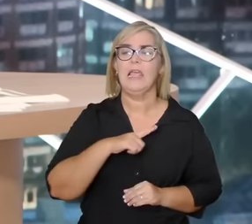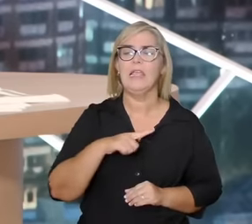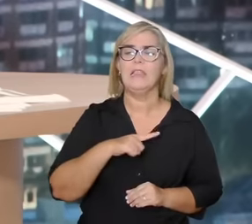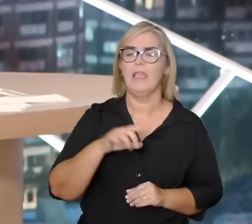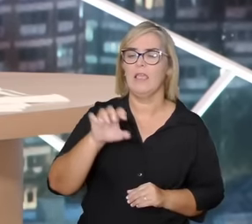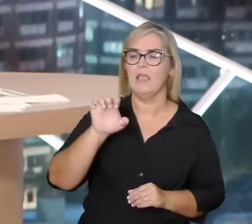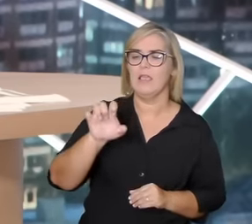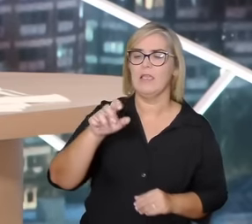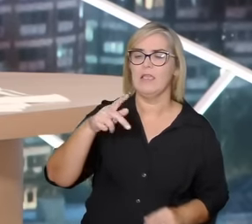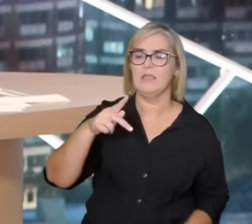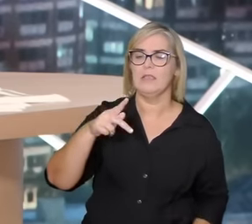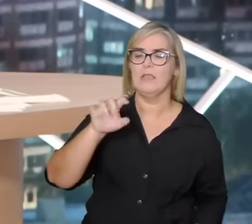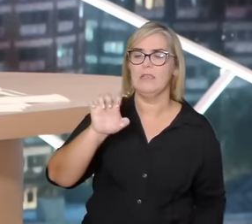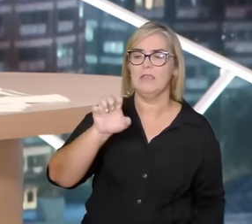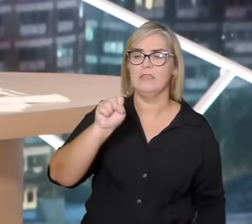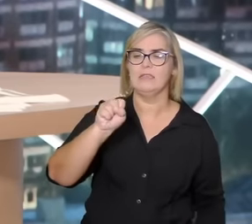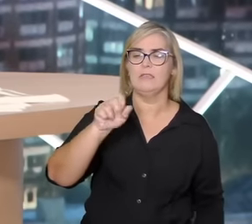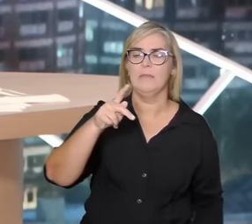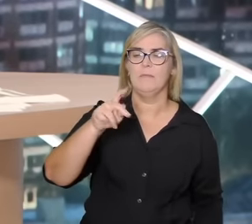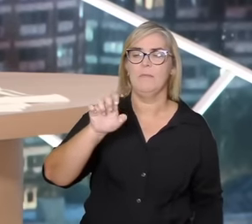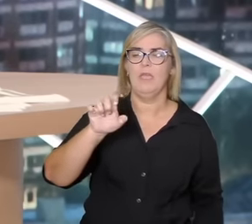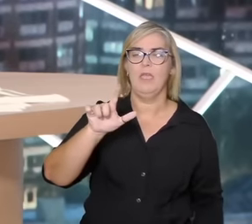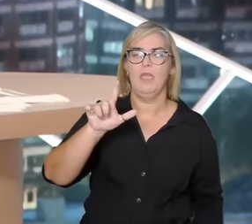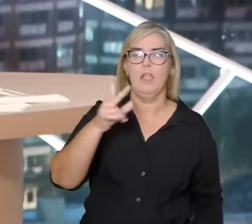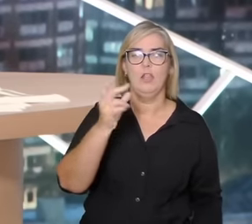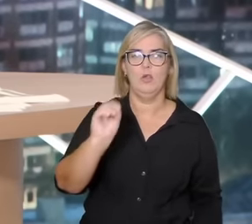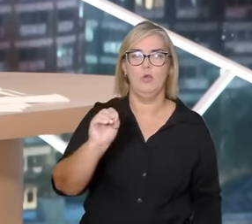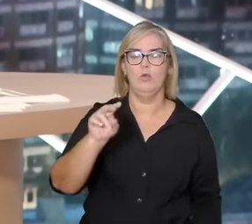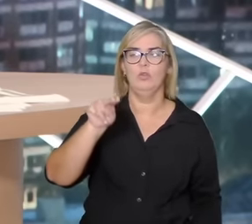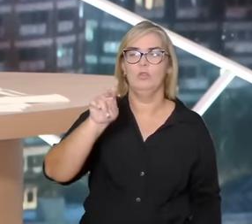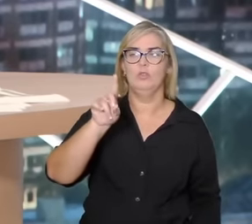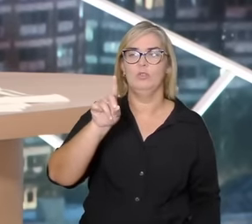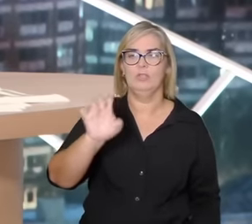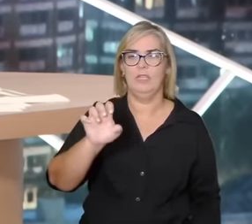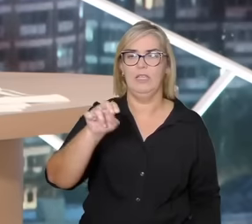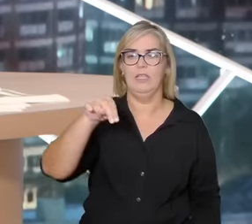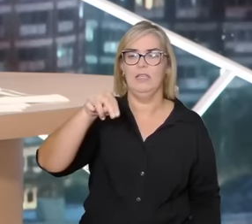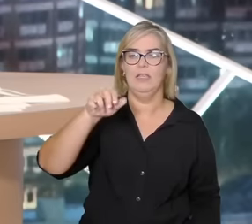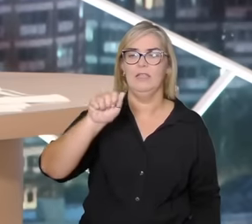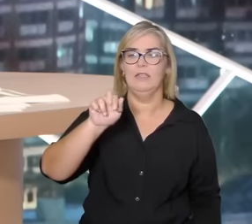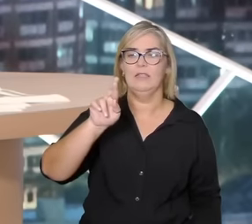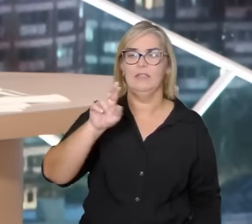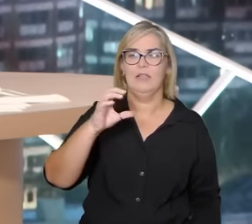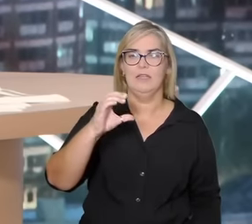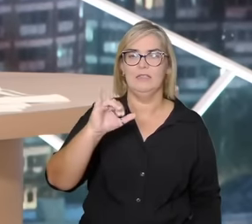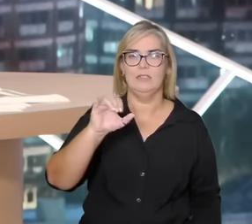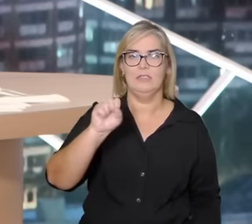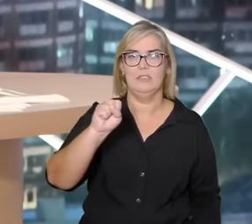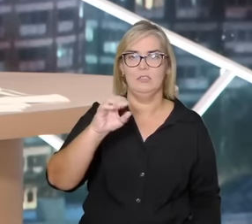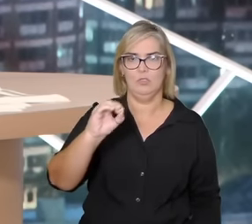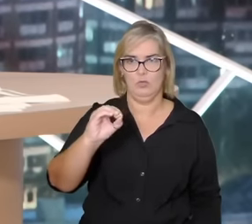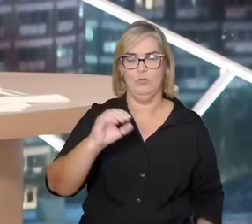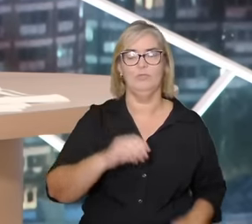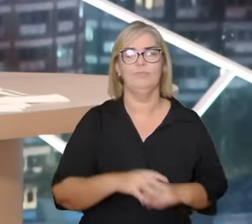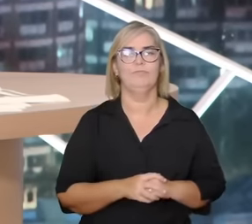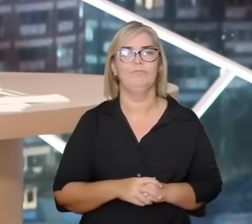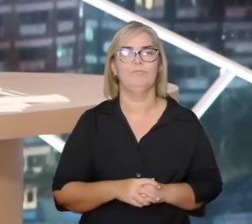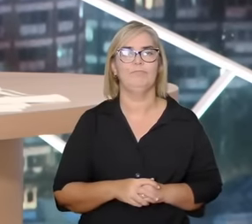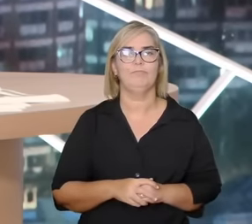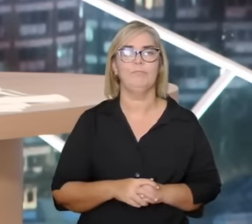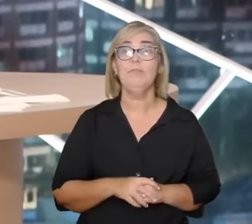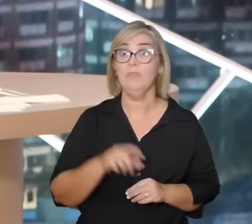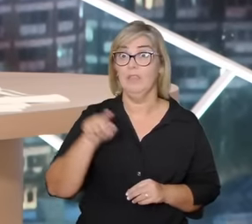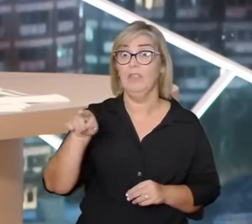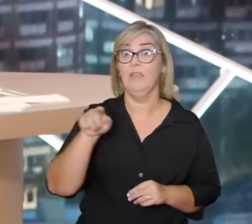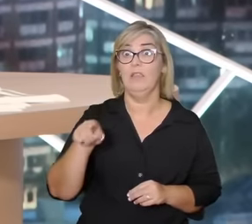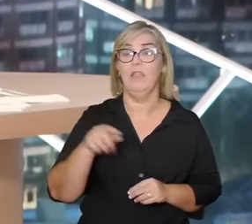foi ele que Freud vai construir a partir desse mito o complexo do narcisismo vai falar do